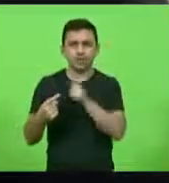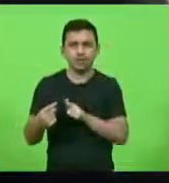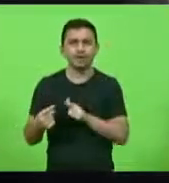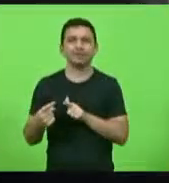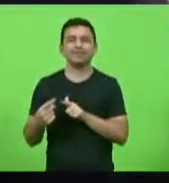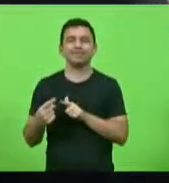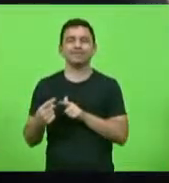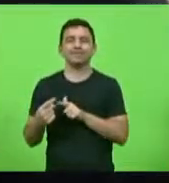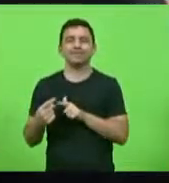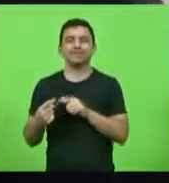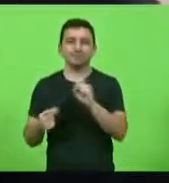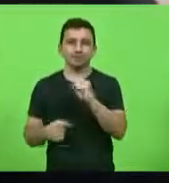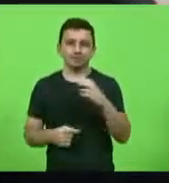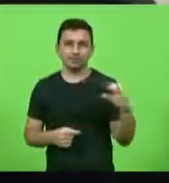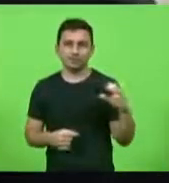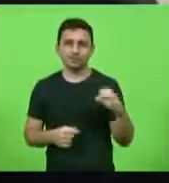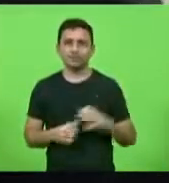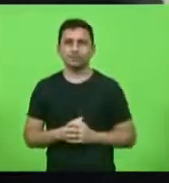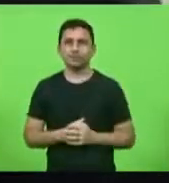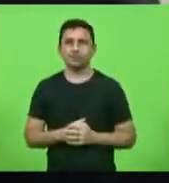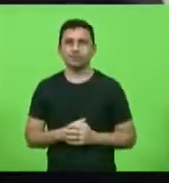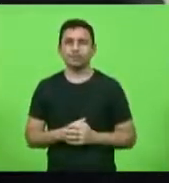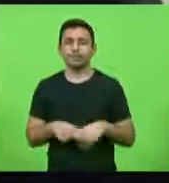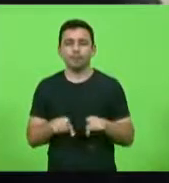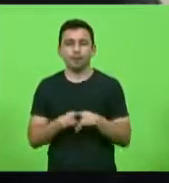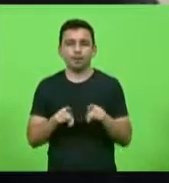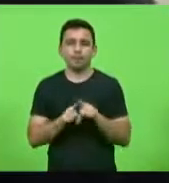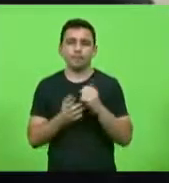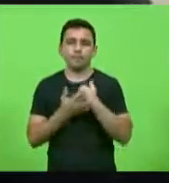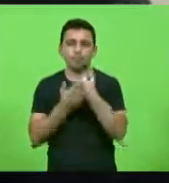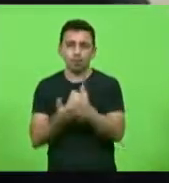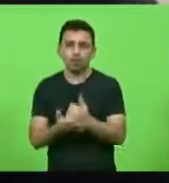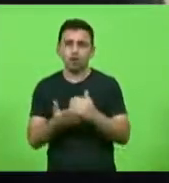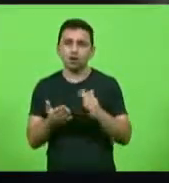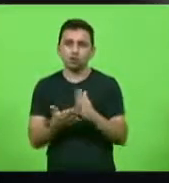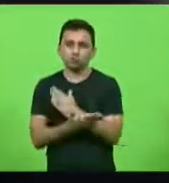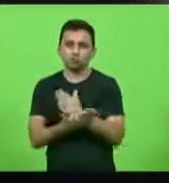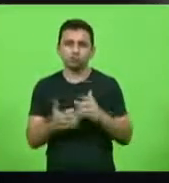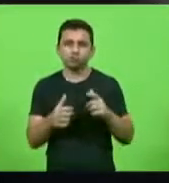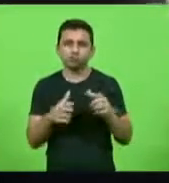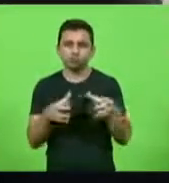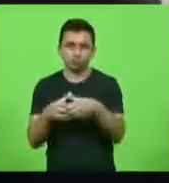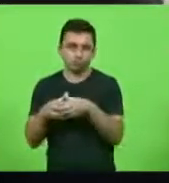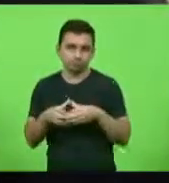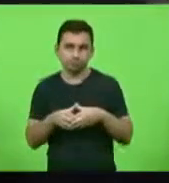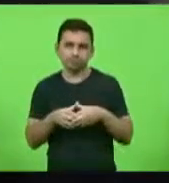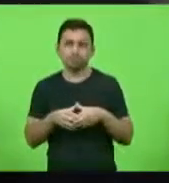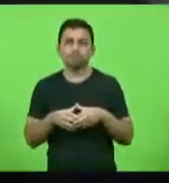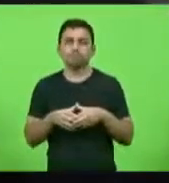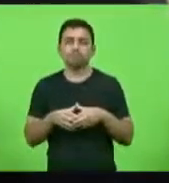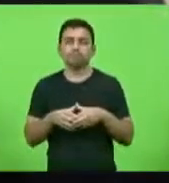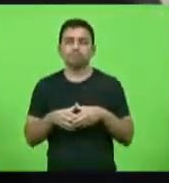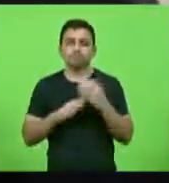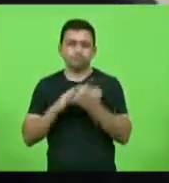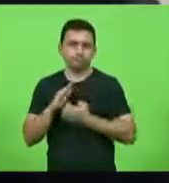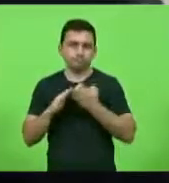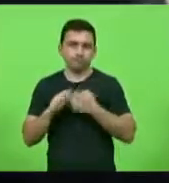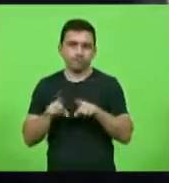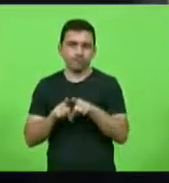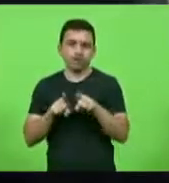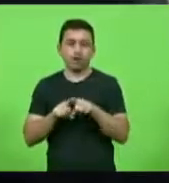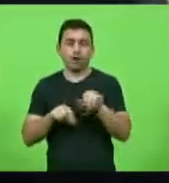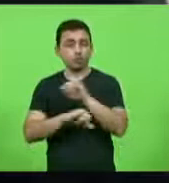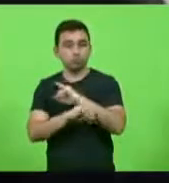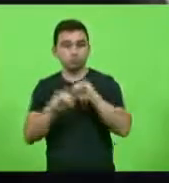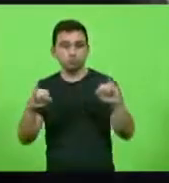de fundos estaduais para dar suporte aos micro e pequenos empreendedores o anúncio do governo estadual de ontem vem ao encontro do anseio